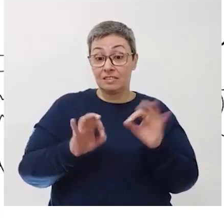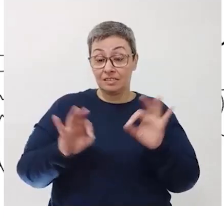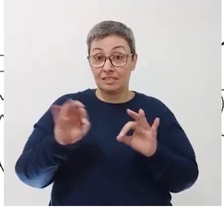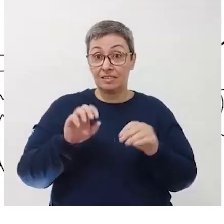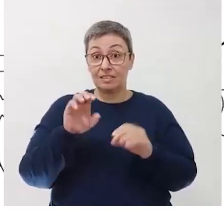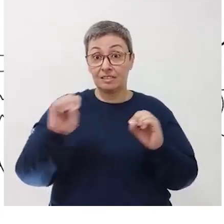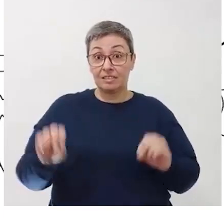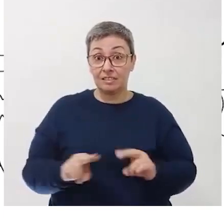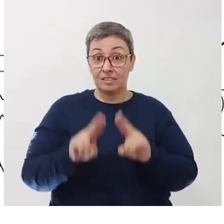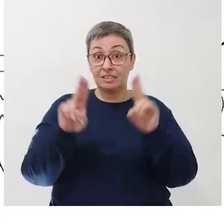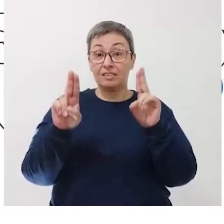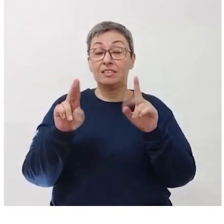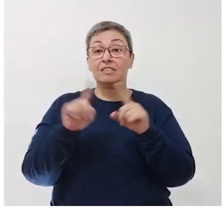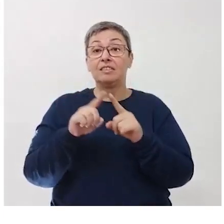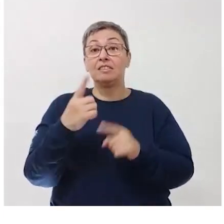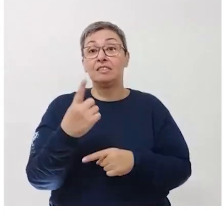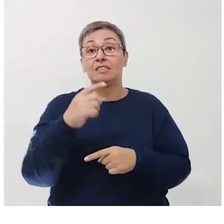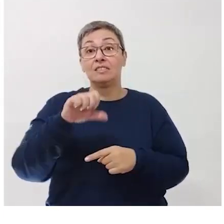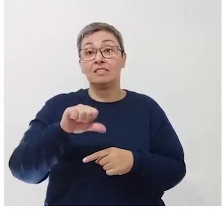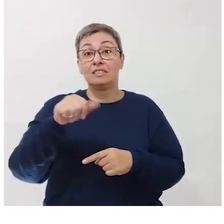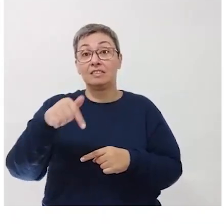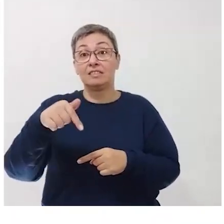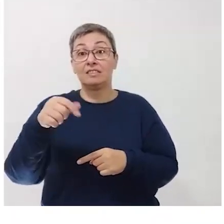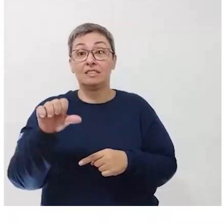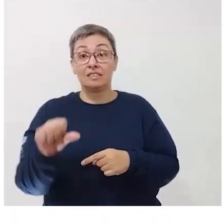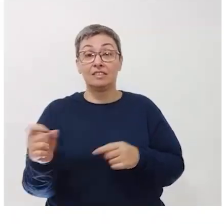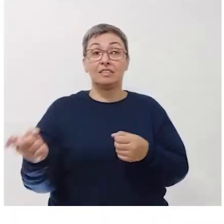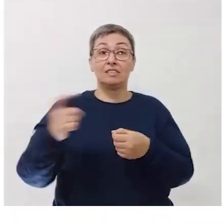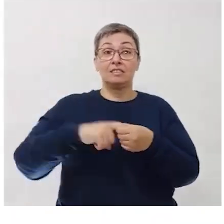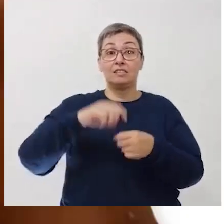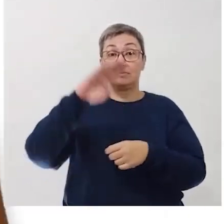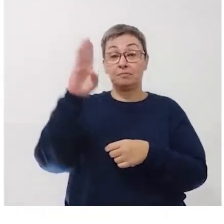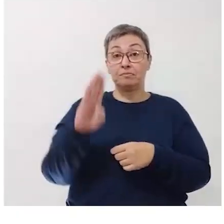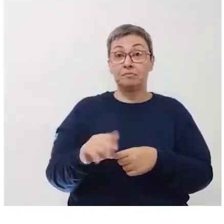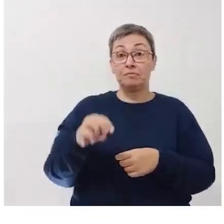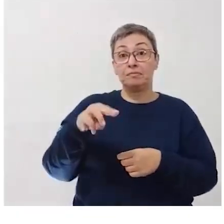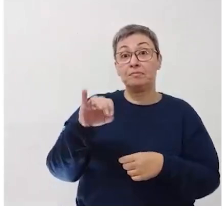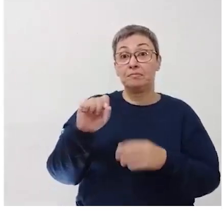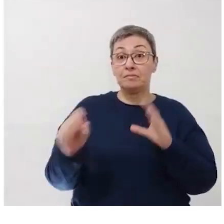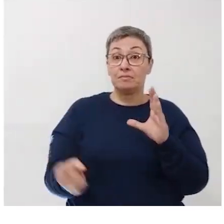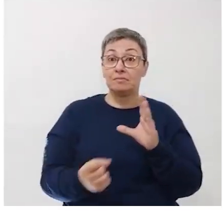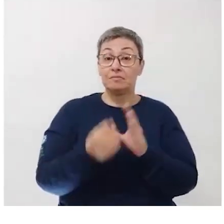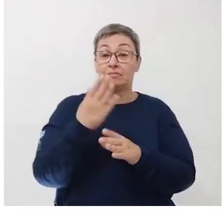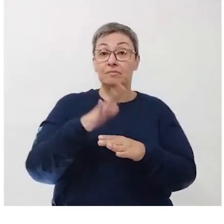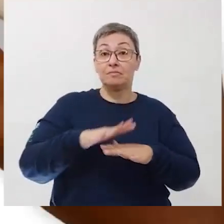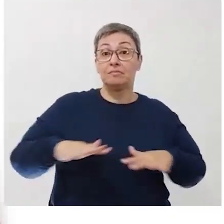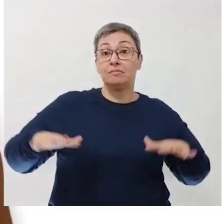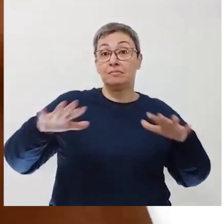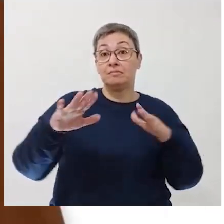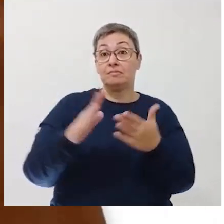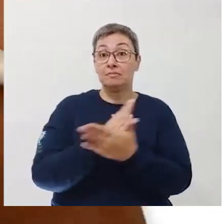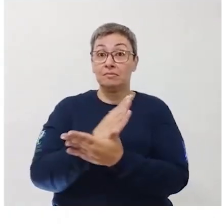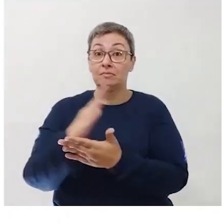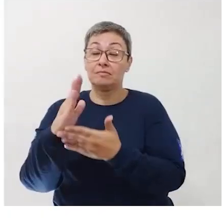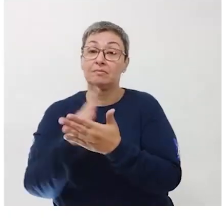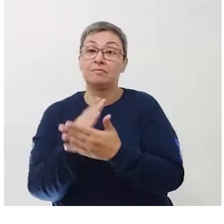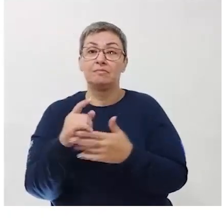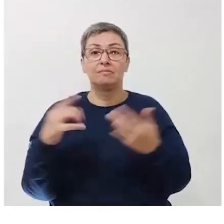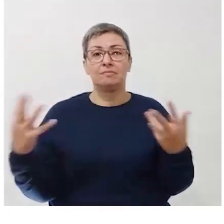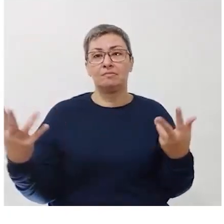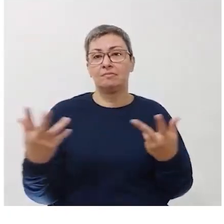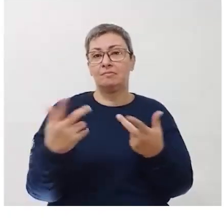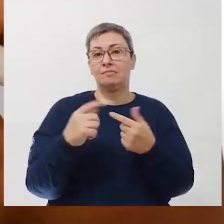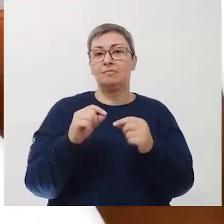urbanização da ONU. Em 1979, já de volta ao Brasil, Milton lança o Espaço Dividido,